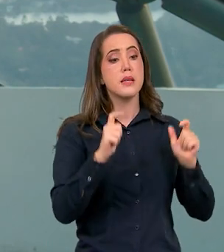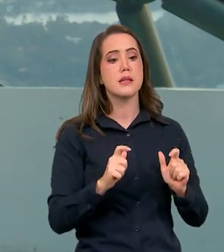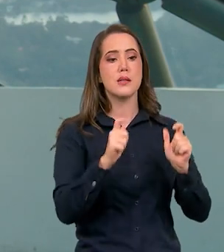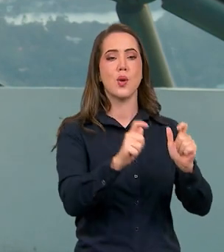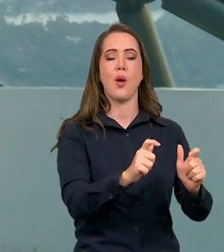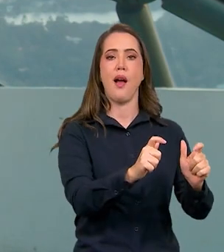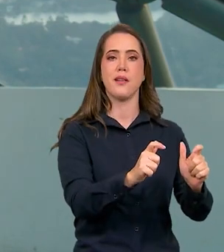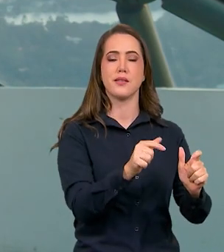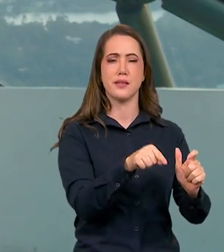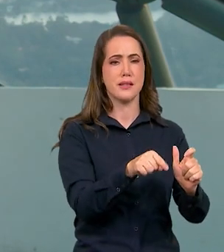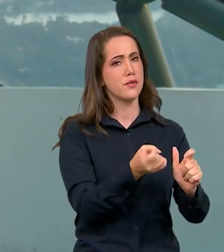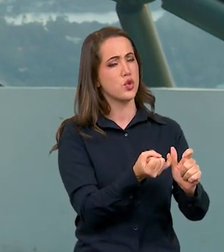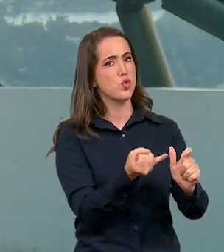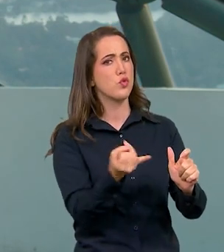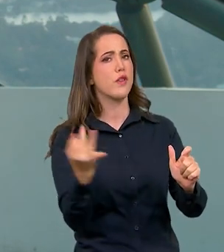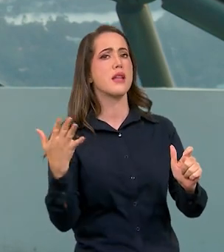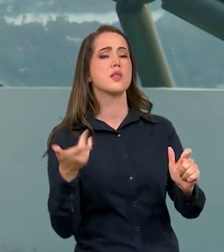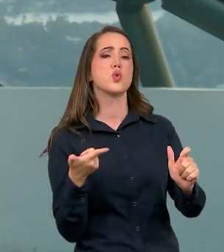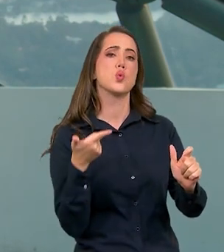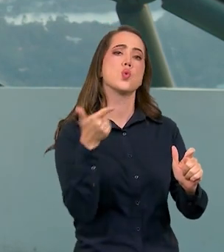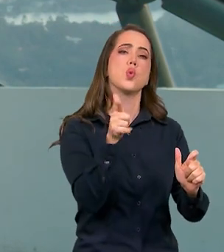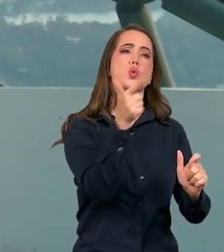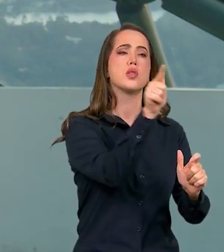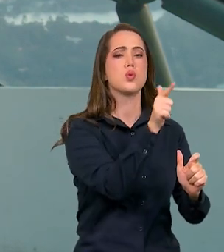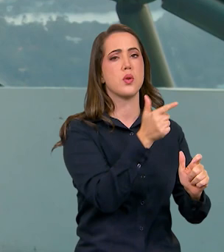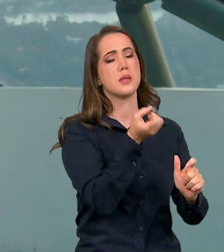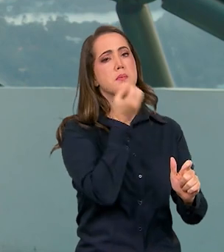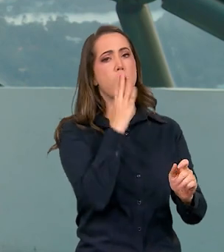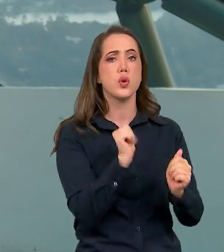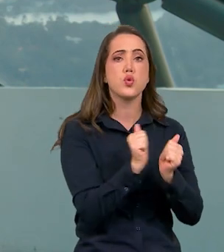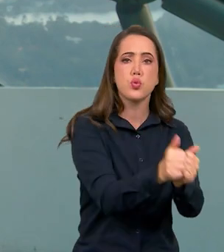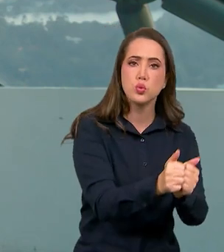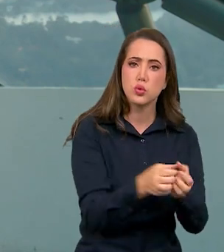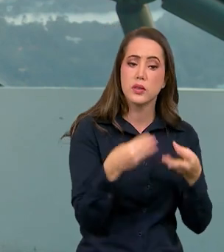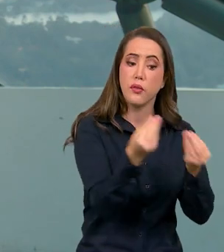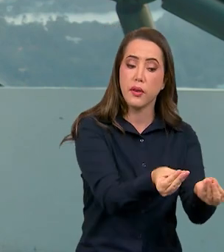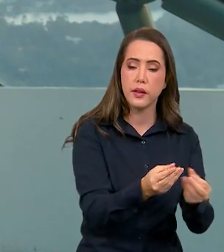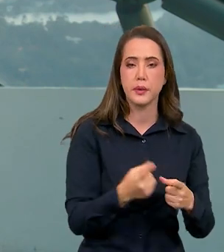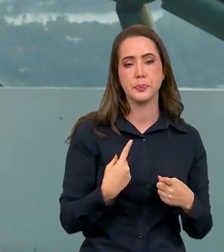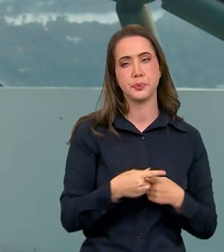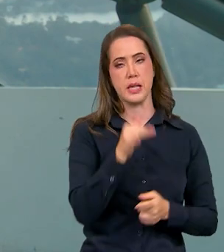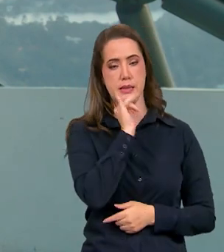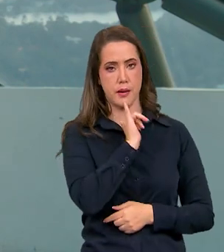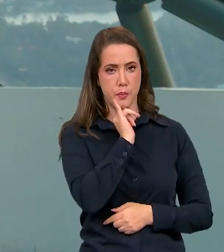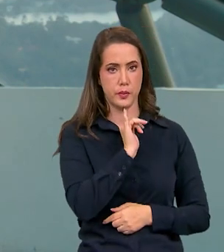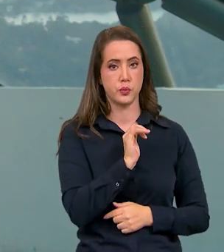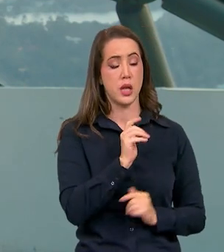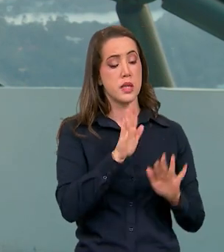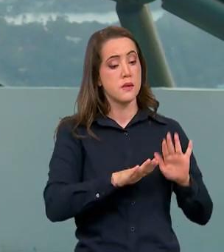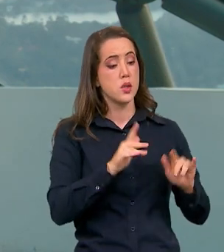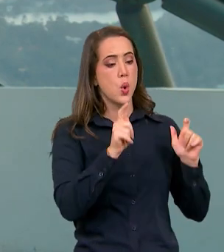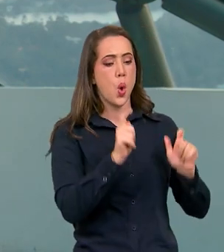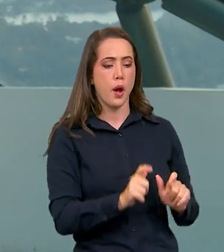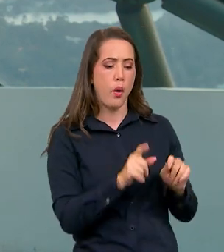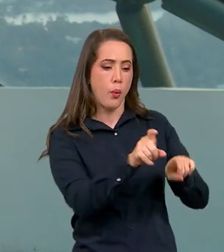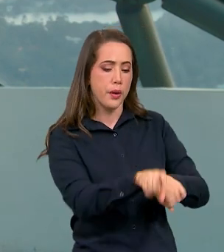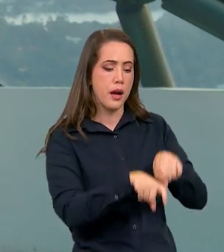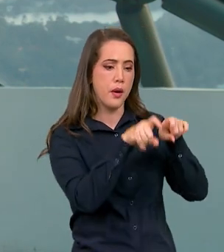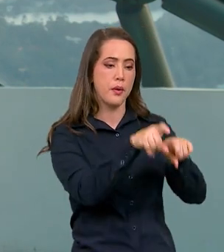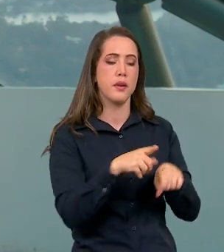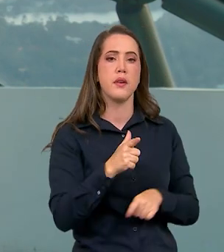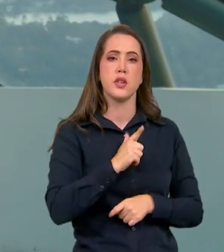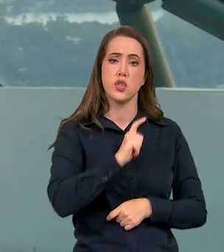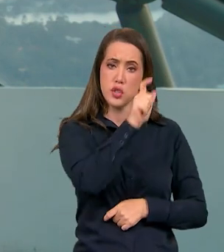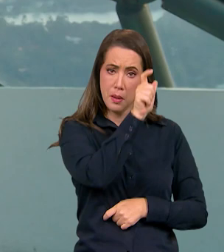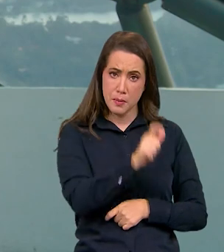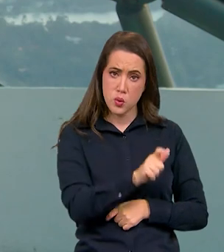você está levando uma série de coisas junto com isso. Por exemplo, em muitas dessas regiões, dessas zonas rurais, nós